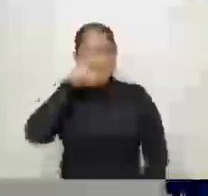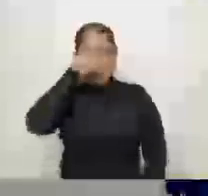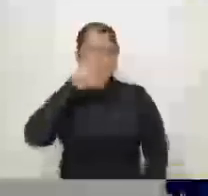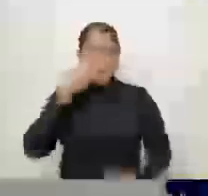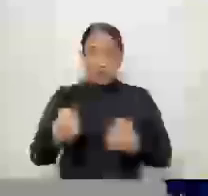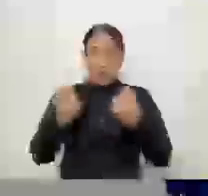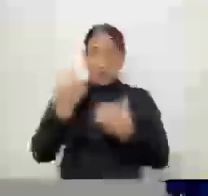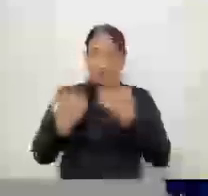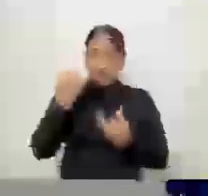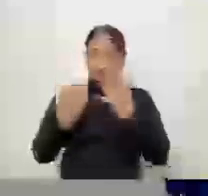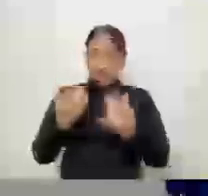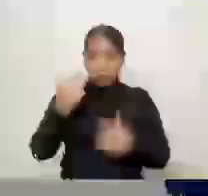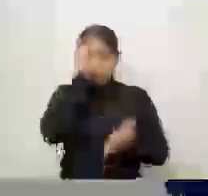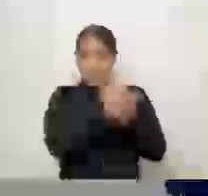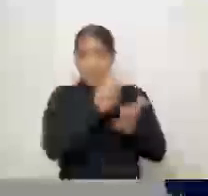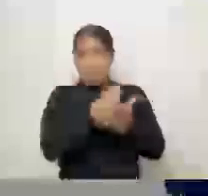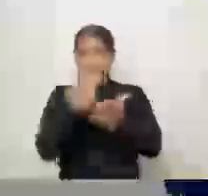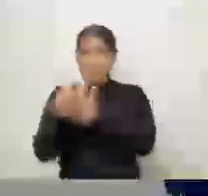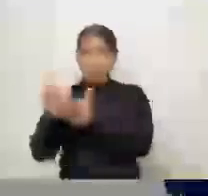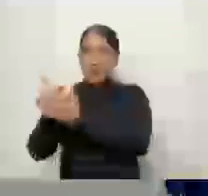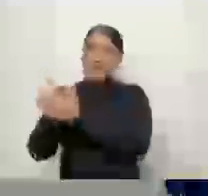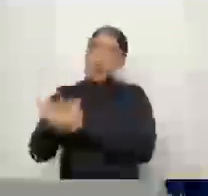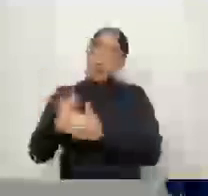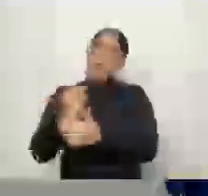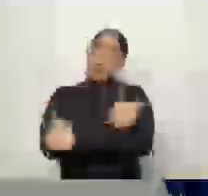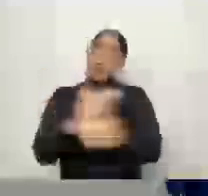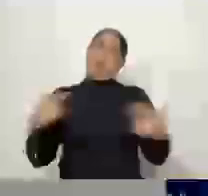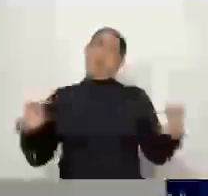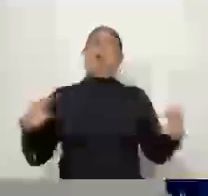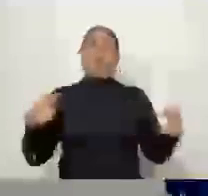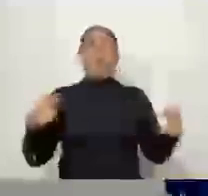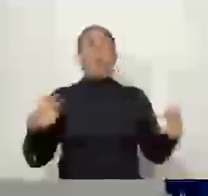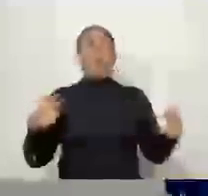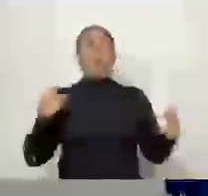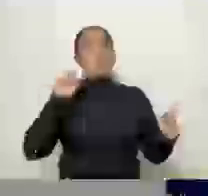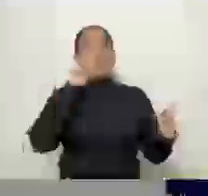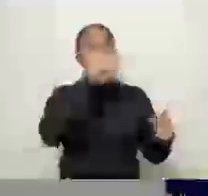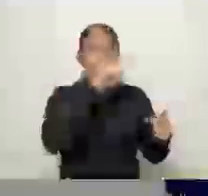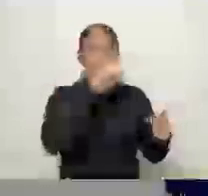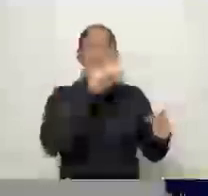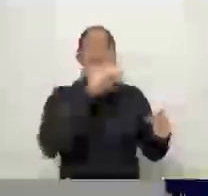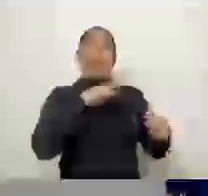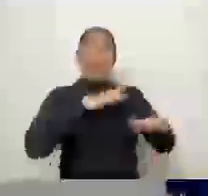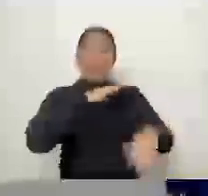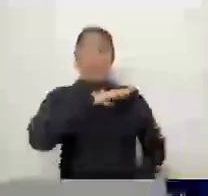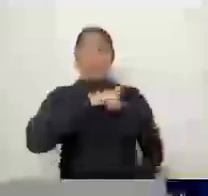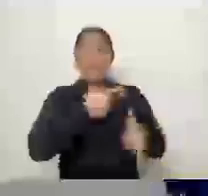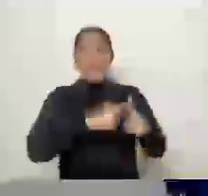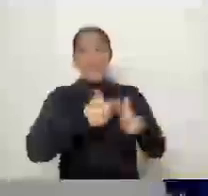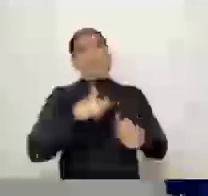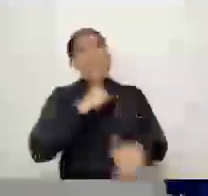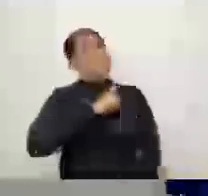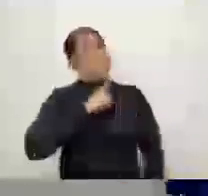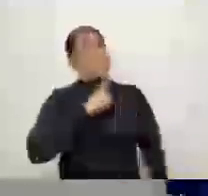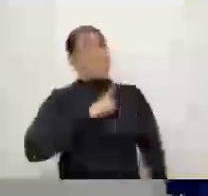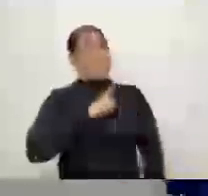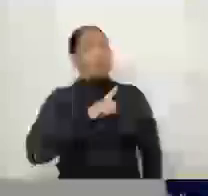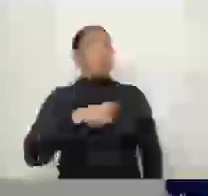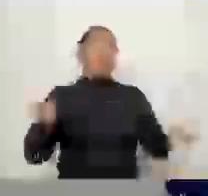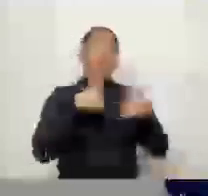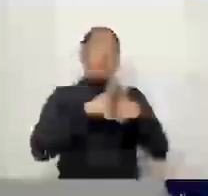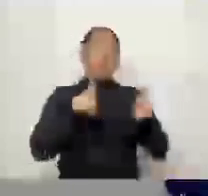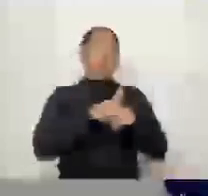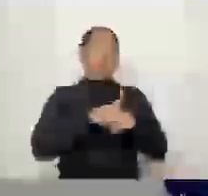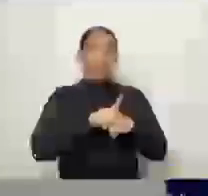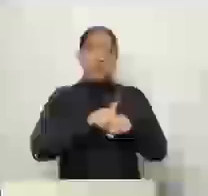administração pública com o nosso arquivo morto e com aquelas três pessoas que trabalham lá. Muito obrigado a todos e